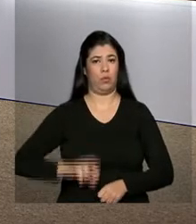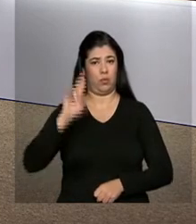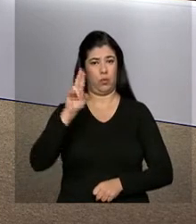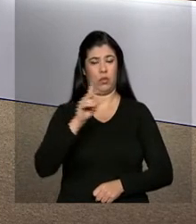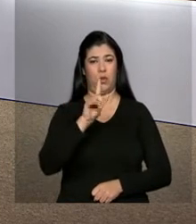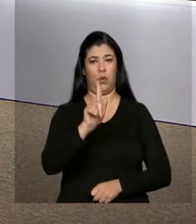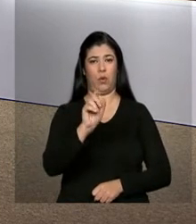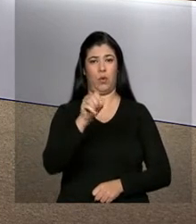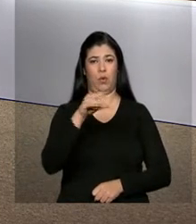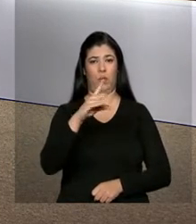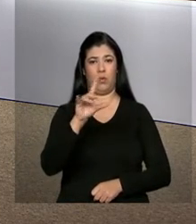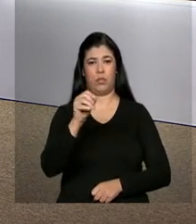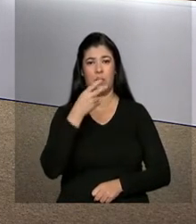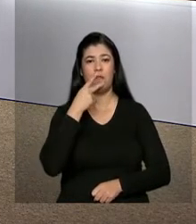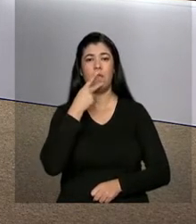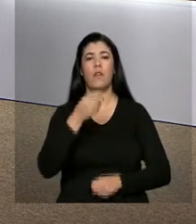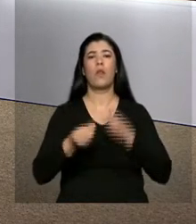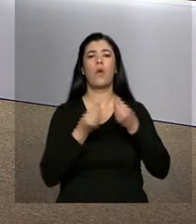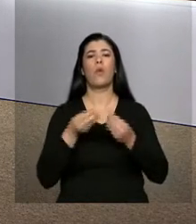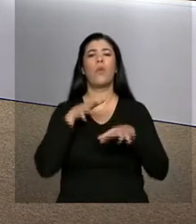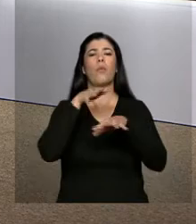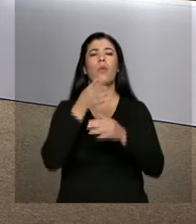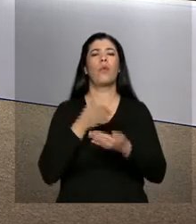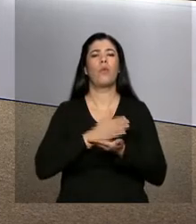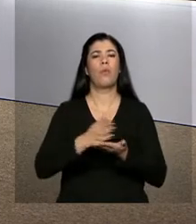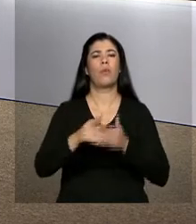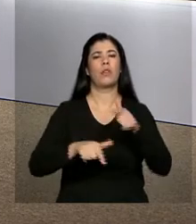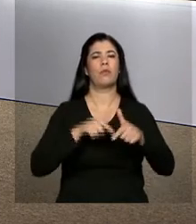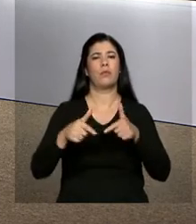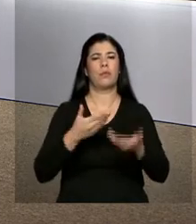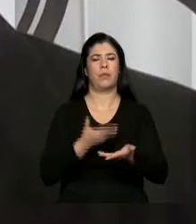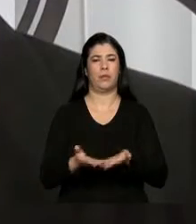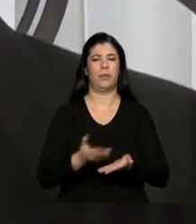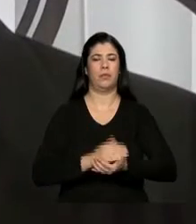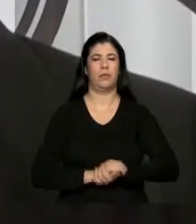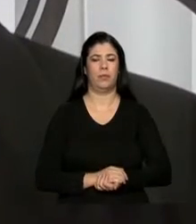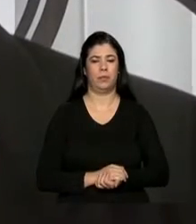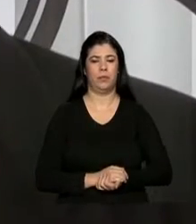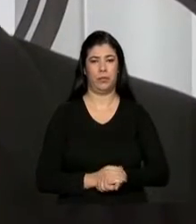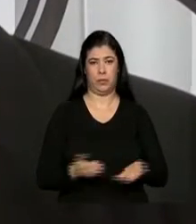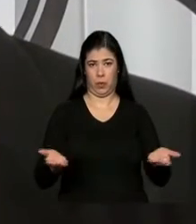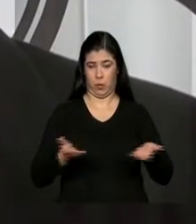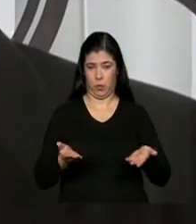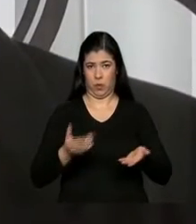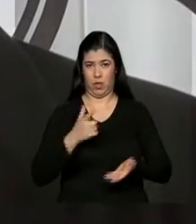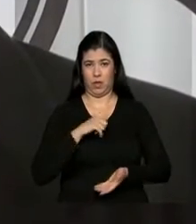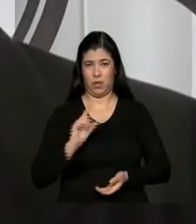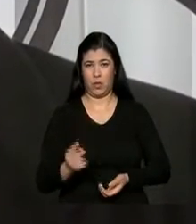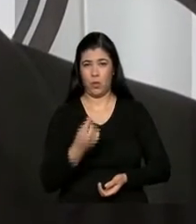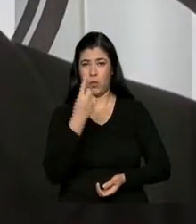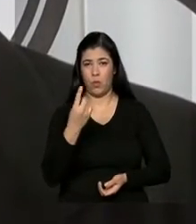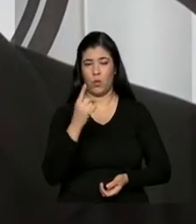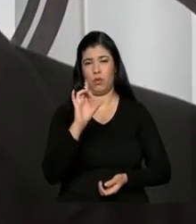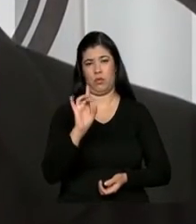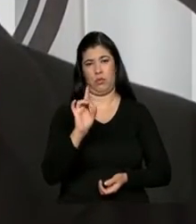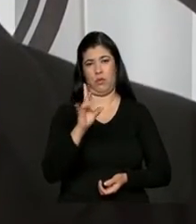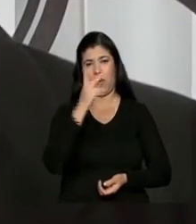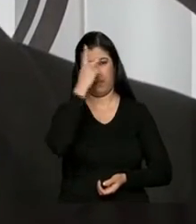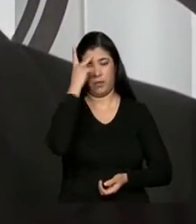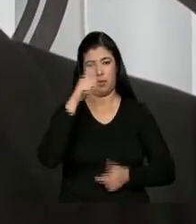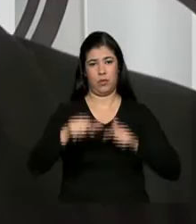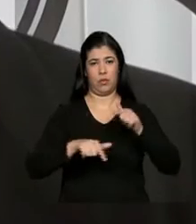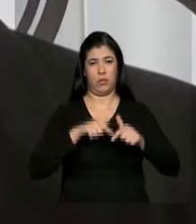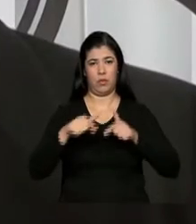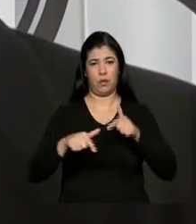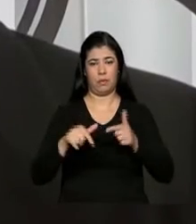que falou sobre o ingresso, ele falou sobre o ingresso na diplomacia. Hoje não há um só diplomata brasileiro, de terceiro secretário